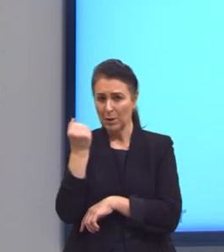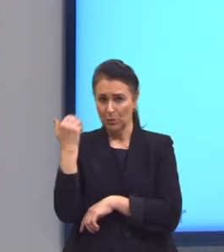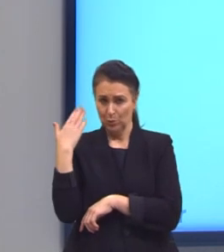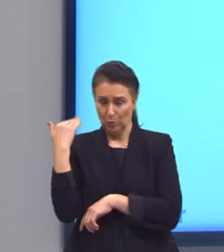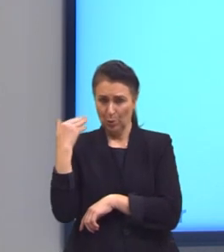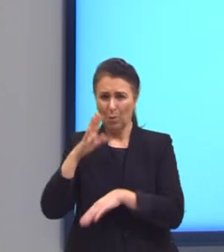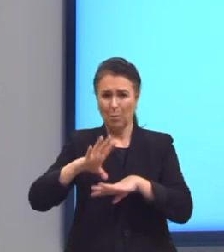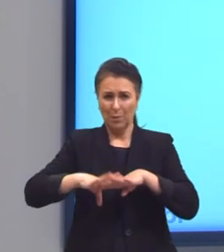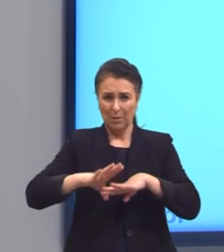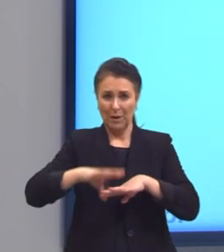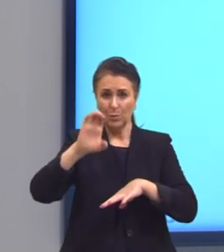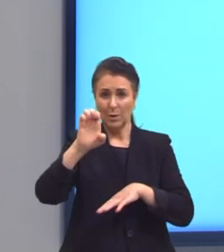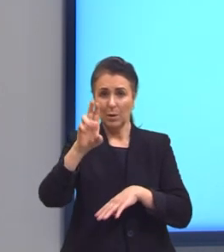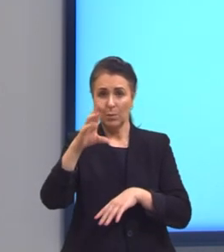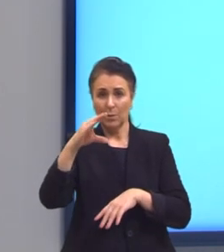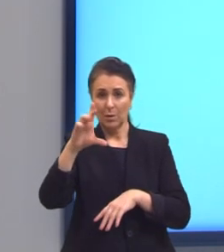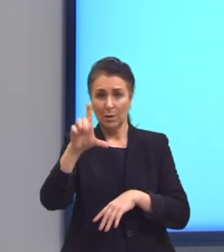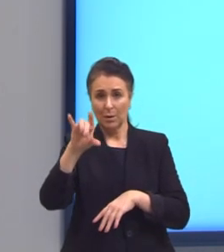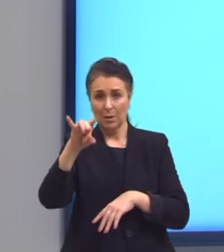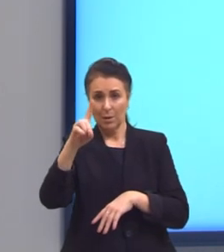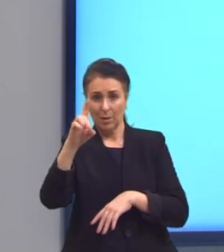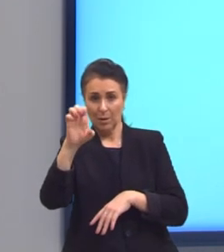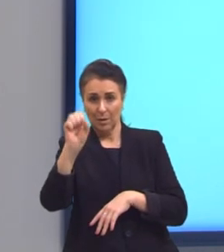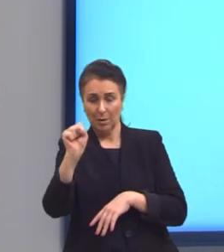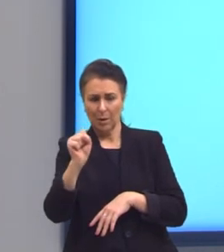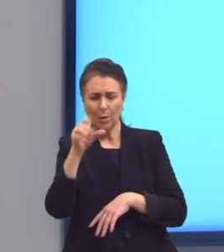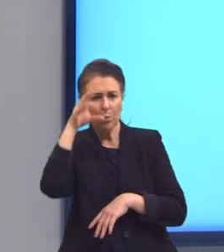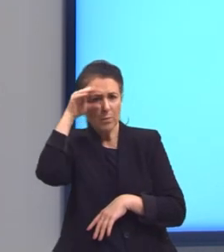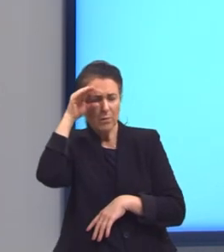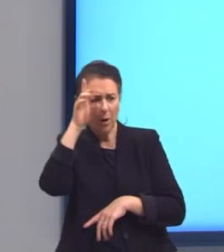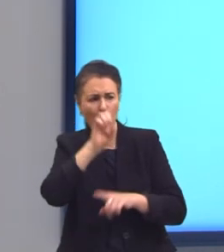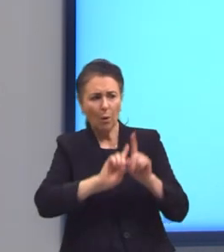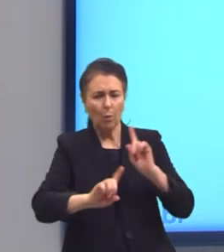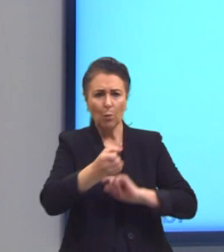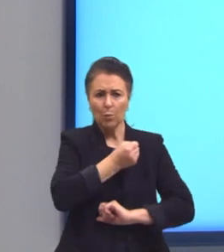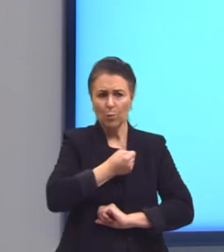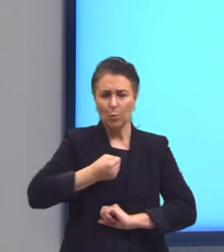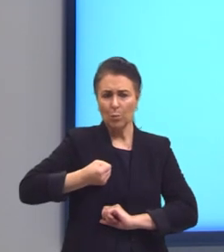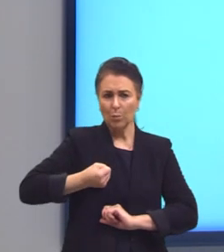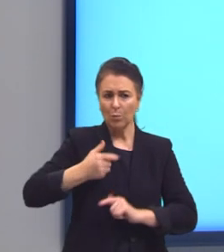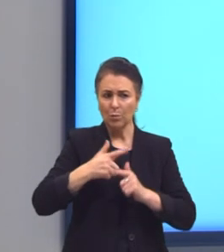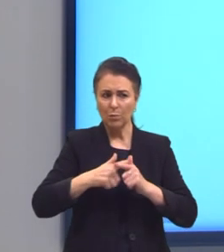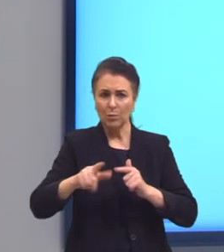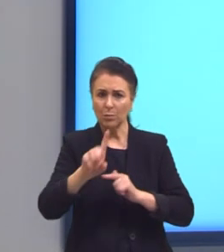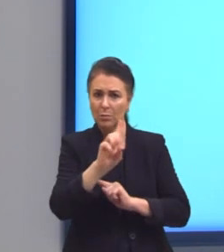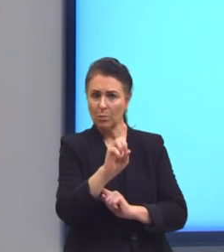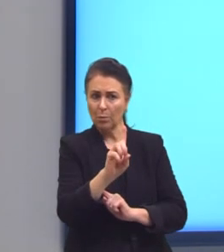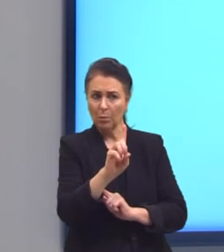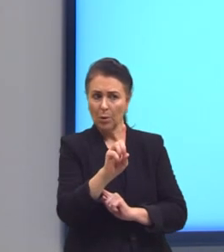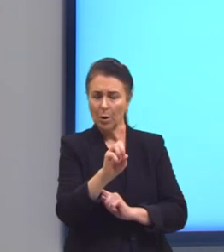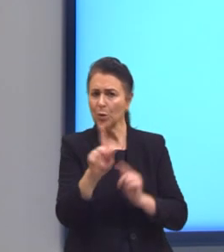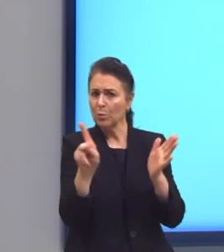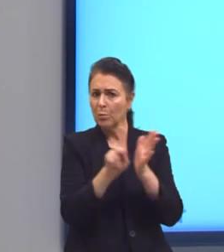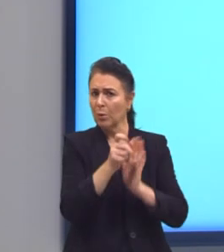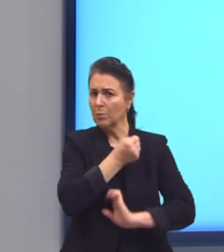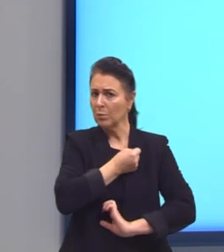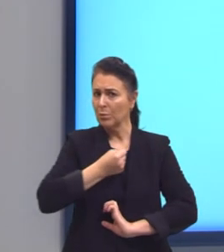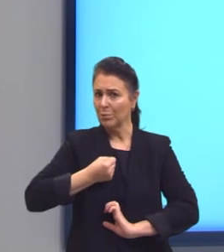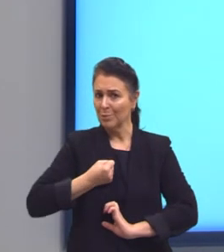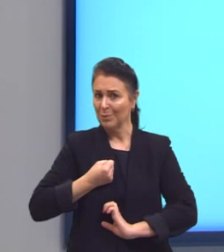Euclides observou que alguns números só eram divisíveis por um e por si mesmos.